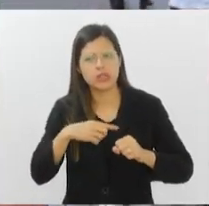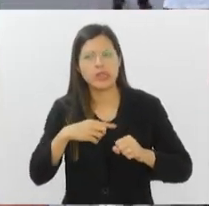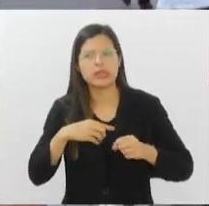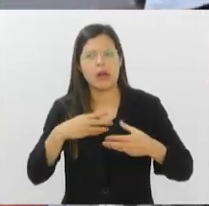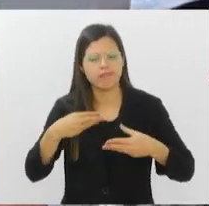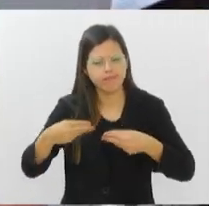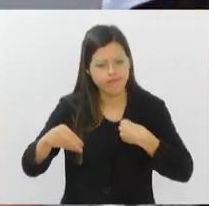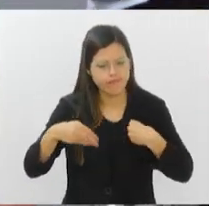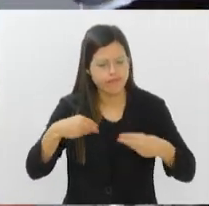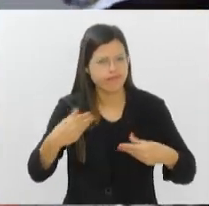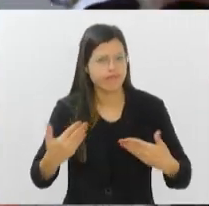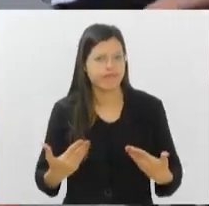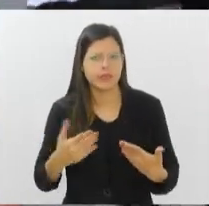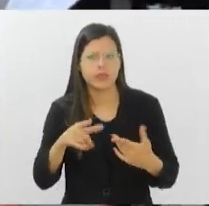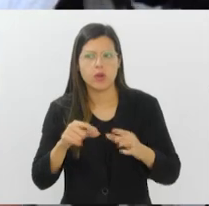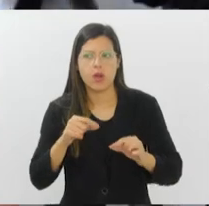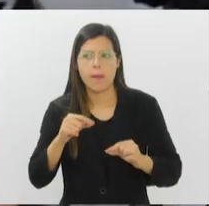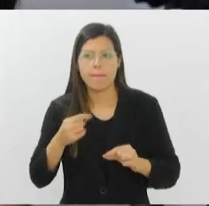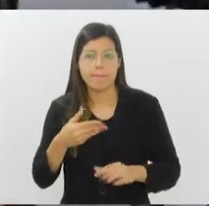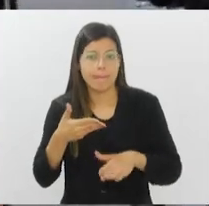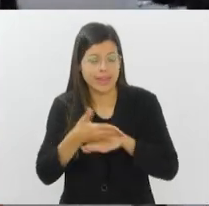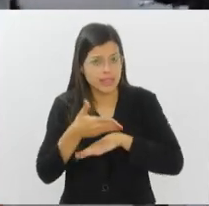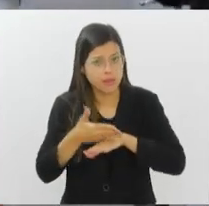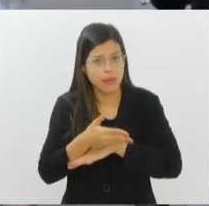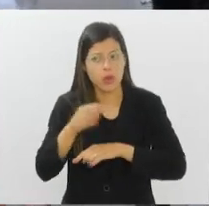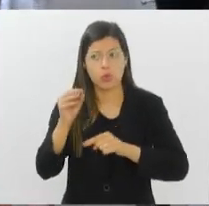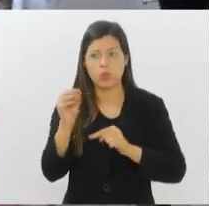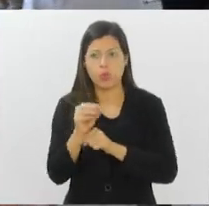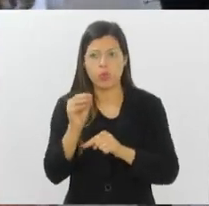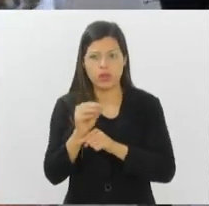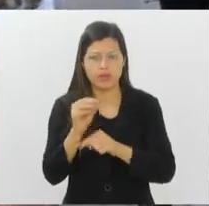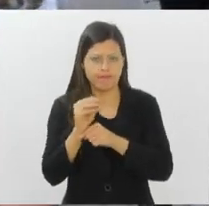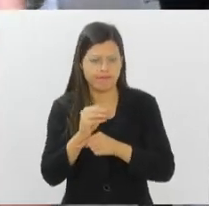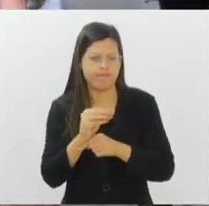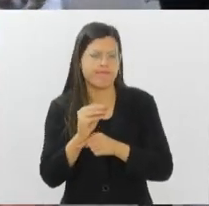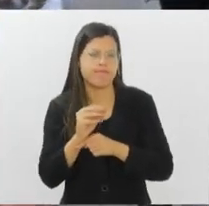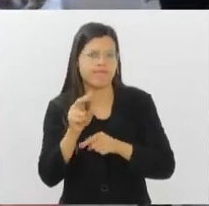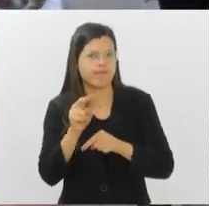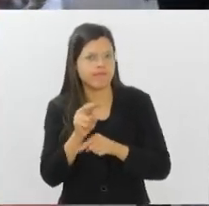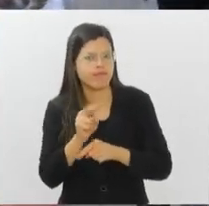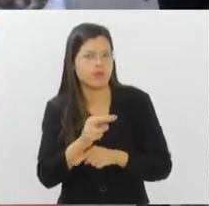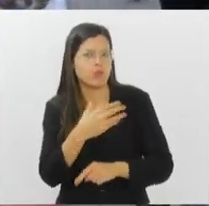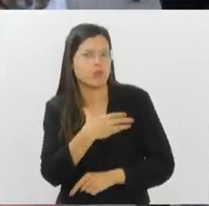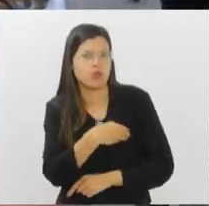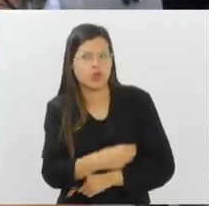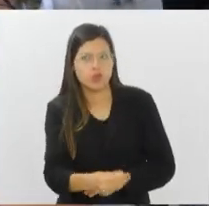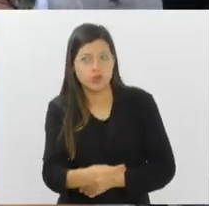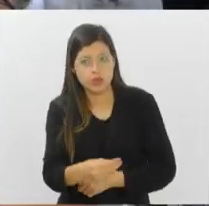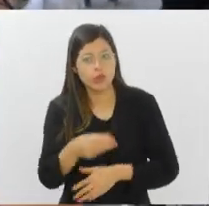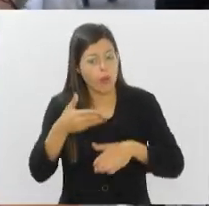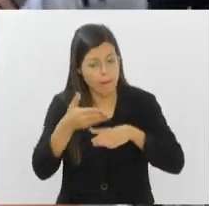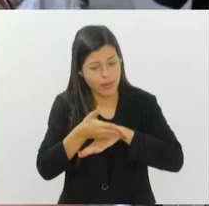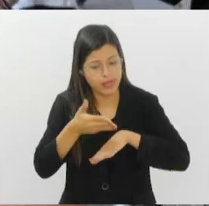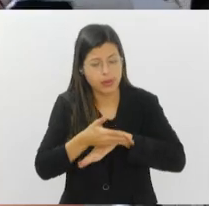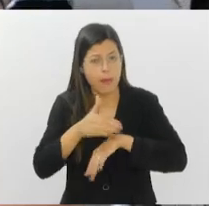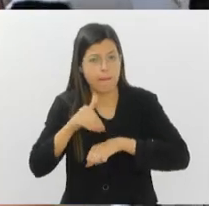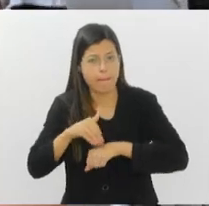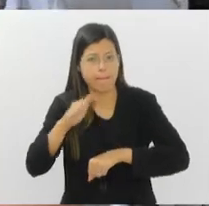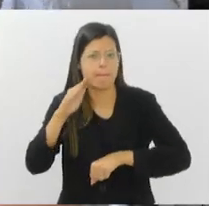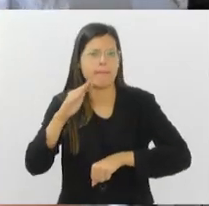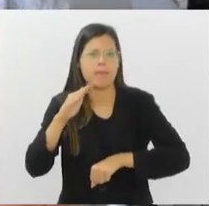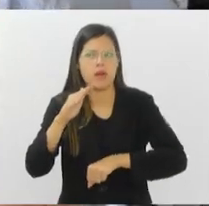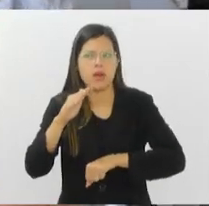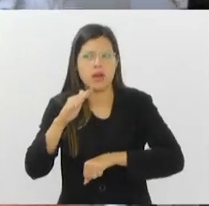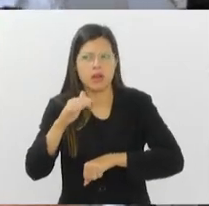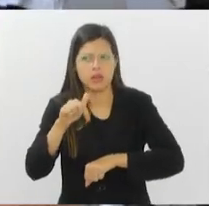para poder, além de participar no cuidado dos filhos, para poder participar mais, interar mais